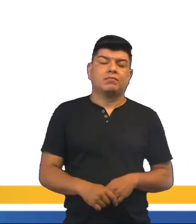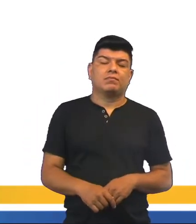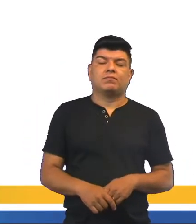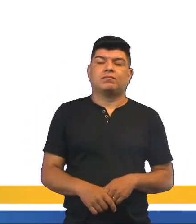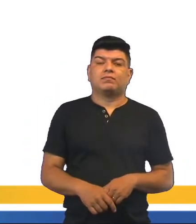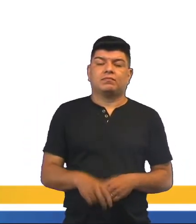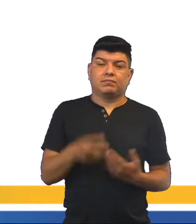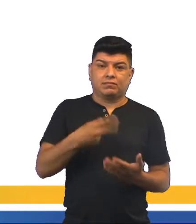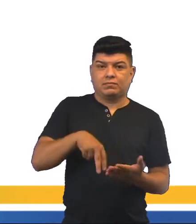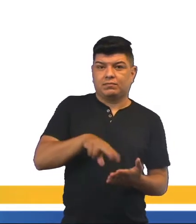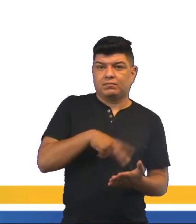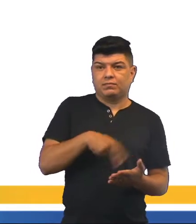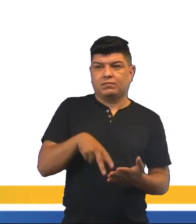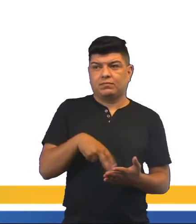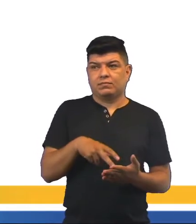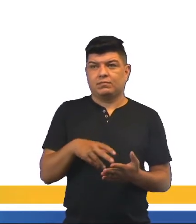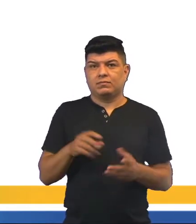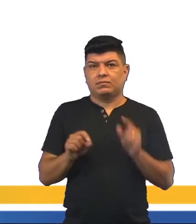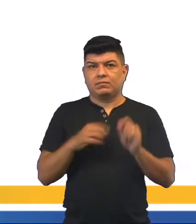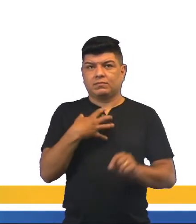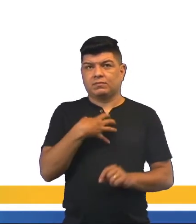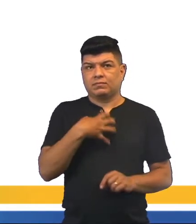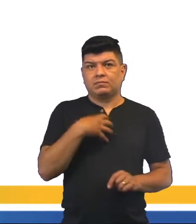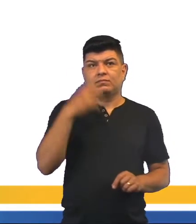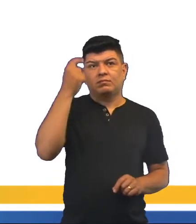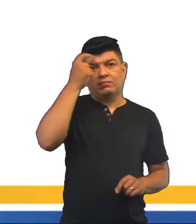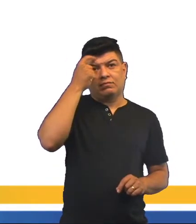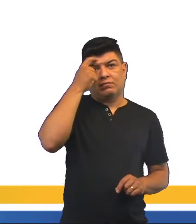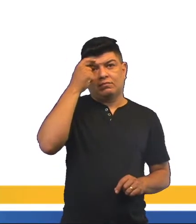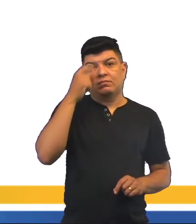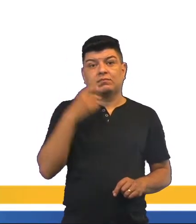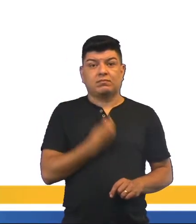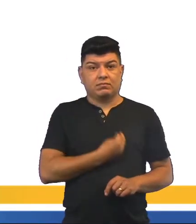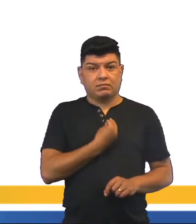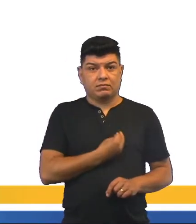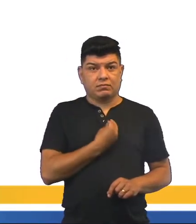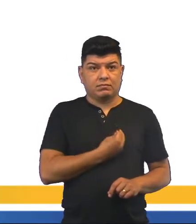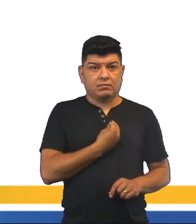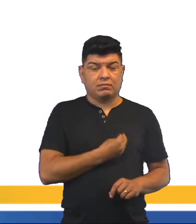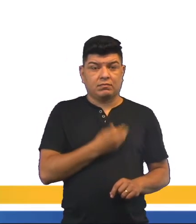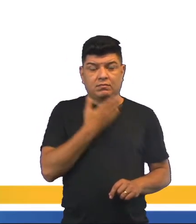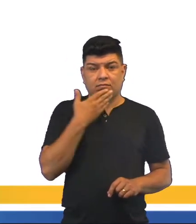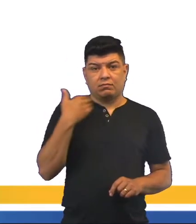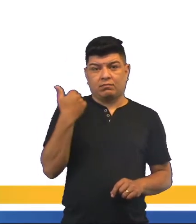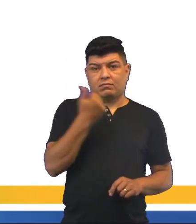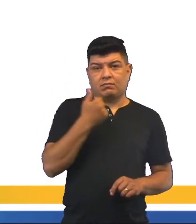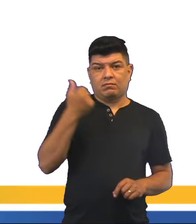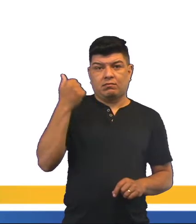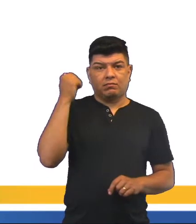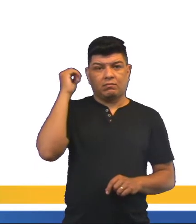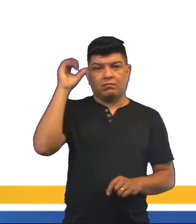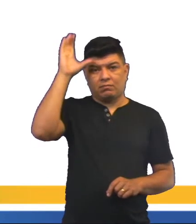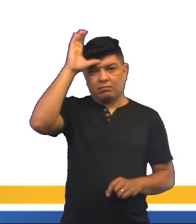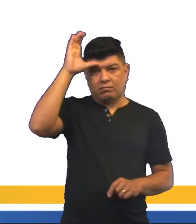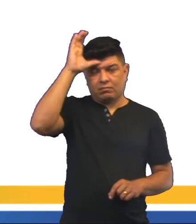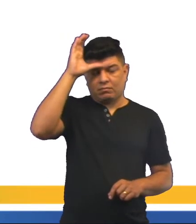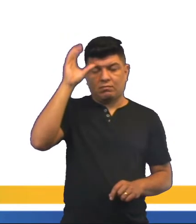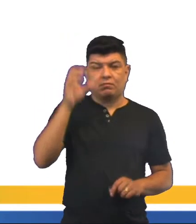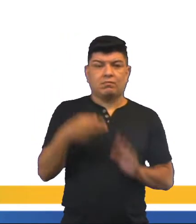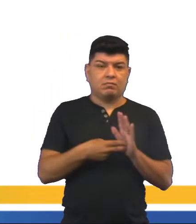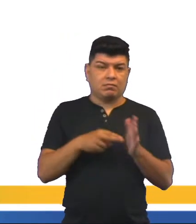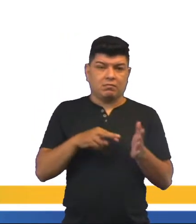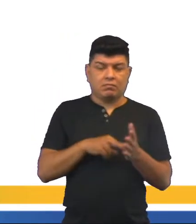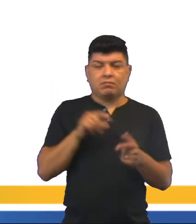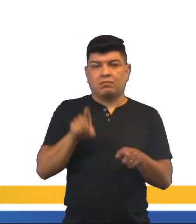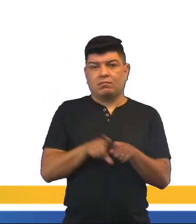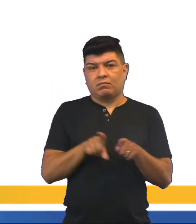Dançar, sentindo e pensando, é vivenciar uma maior consciência do sentido e